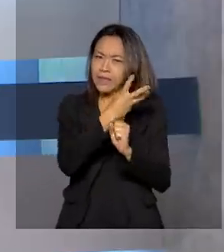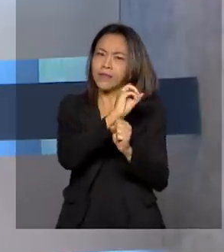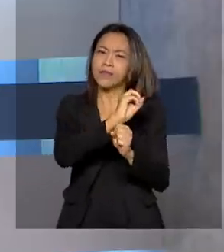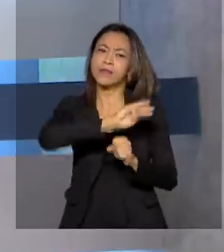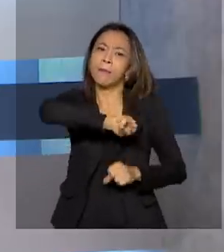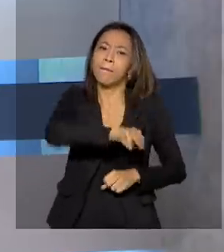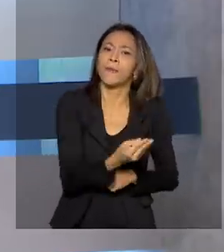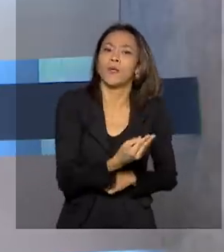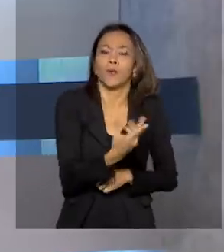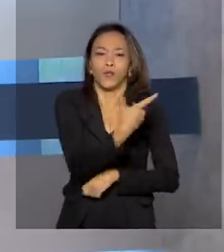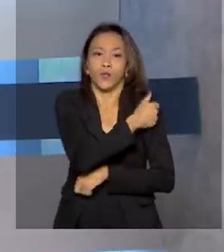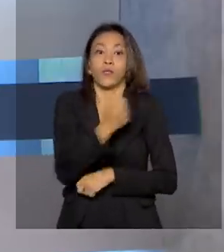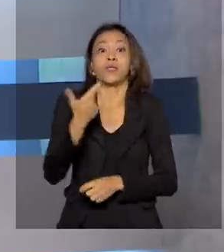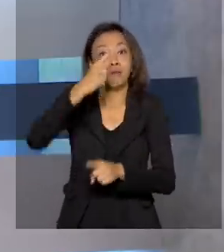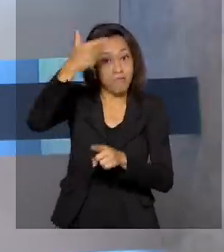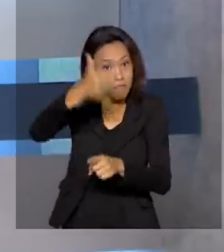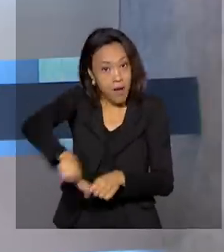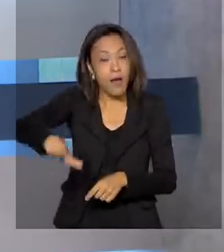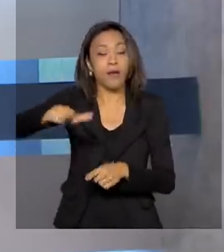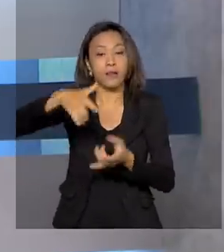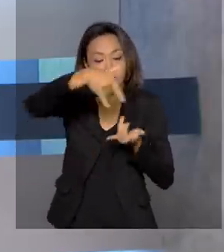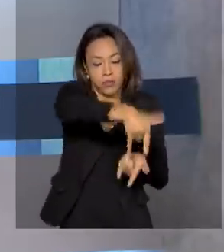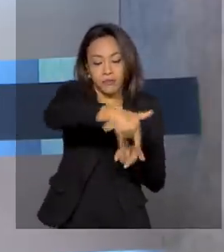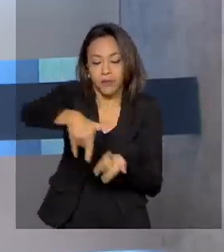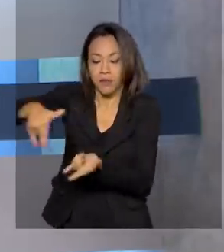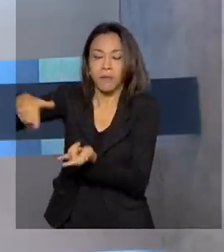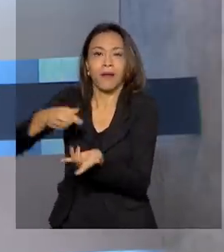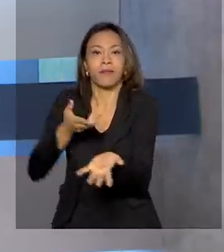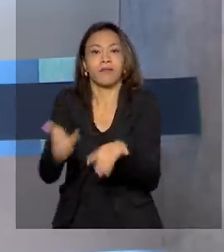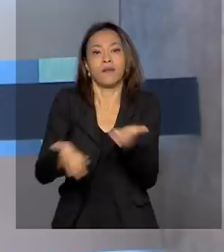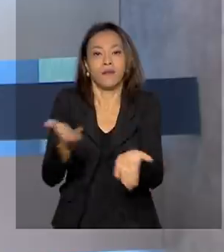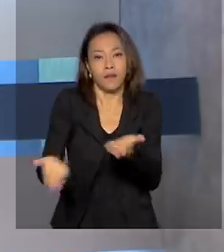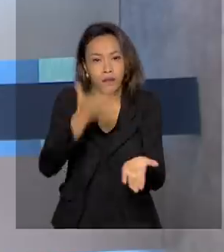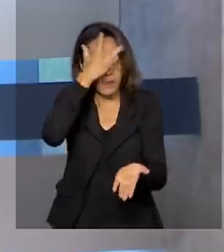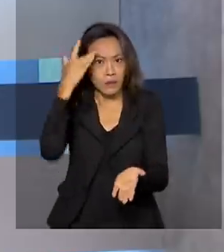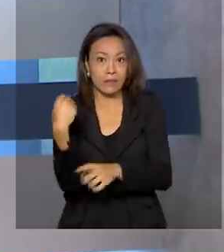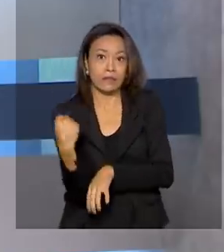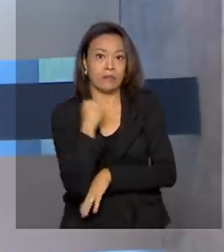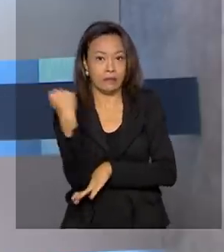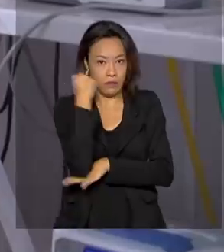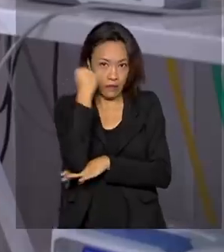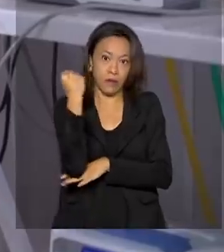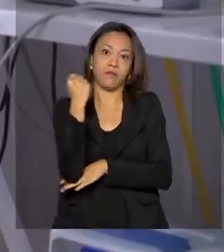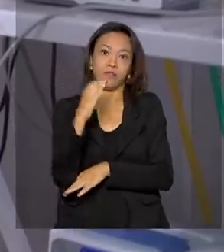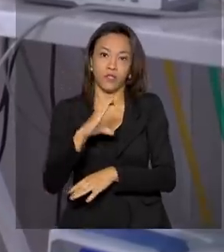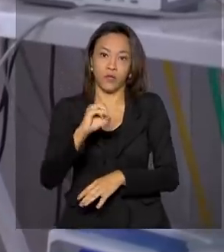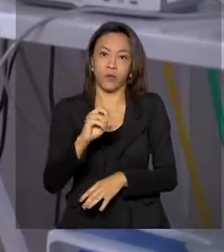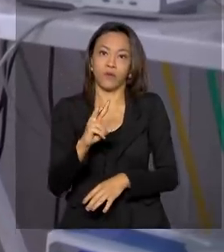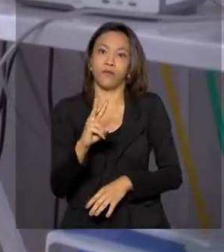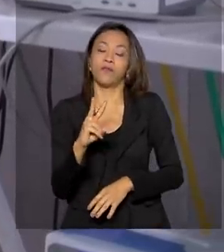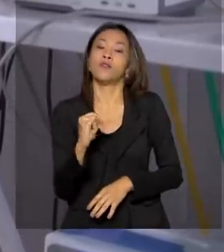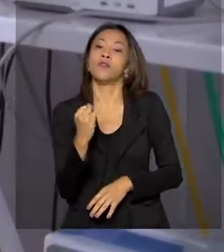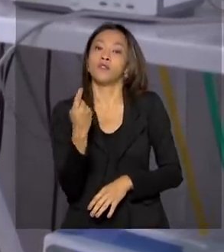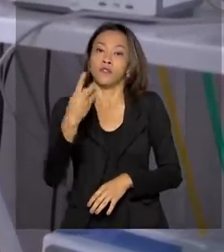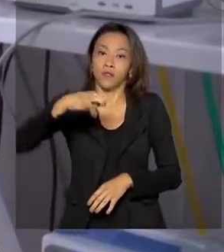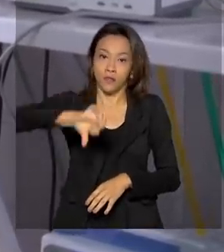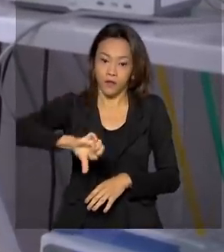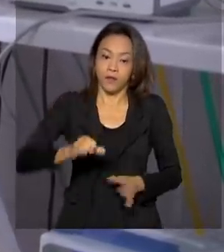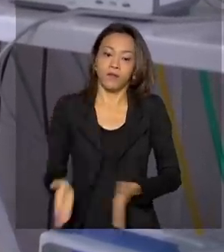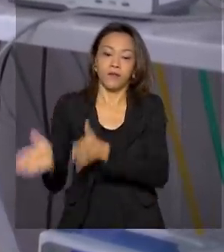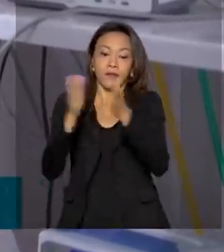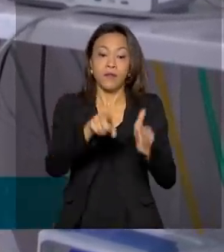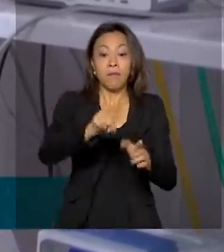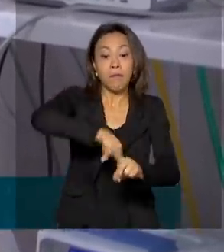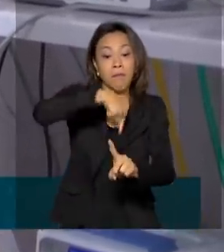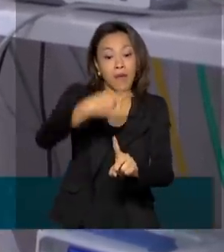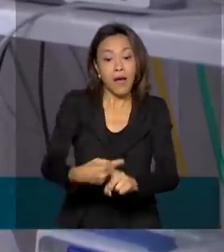autorizou mais leitos de UTI para tratar pacientes graves de covid. O Ministério da Saúde autorizou